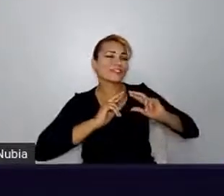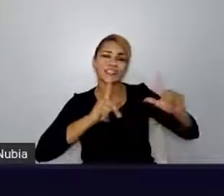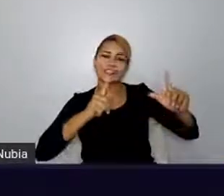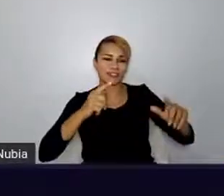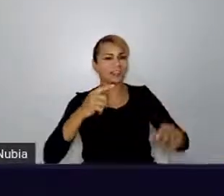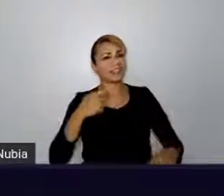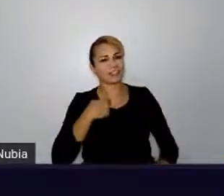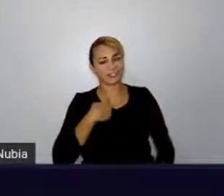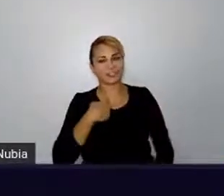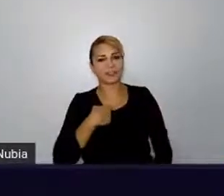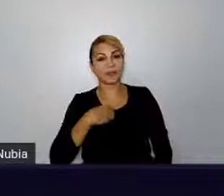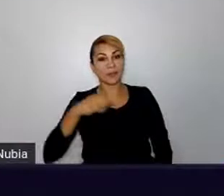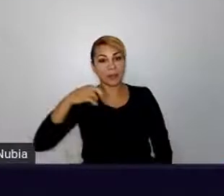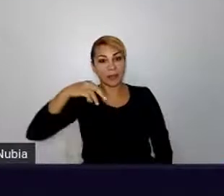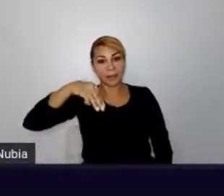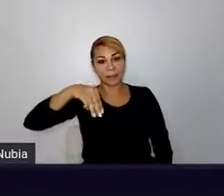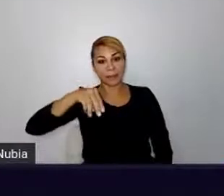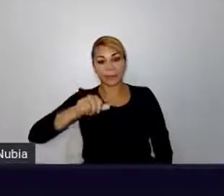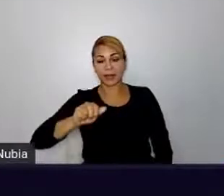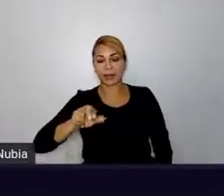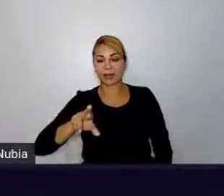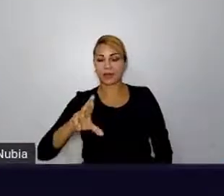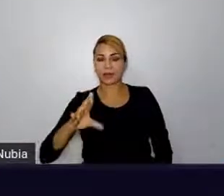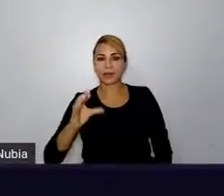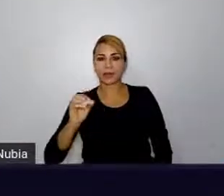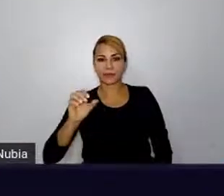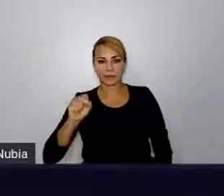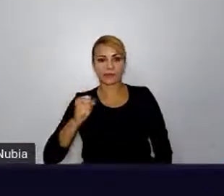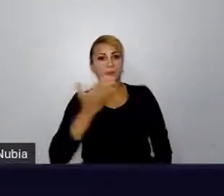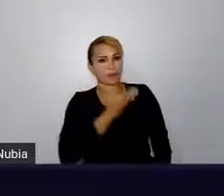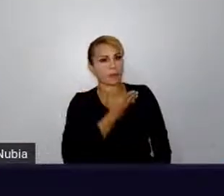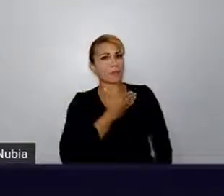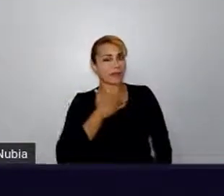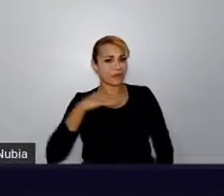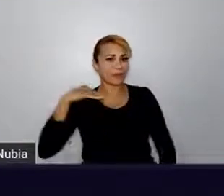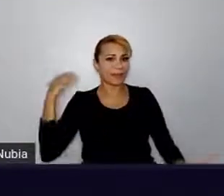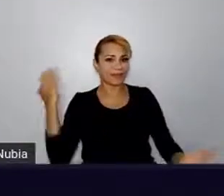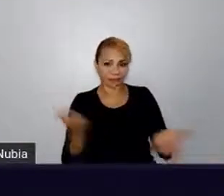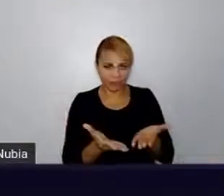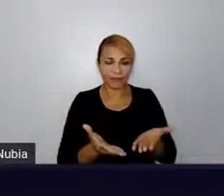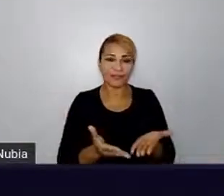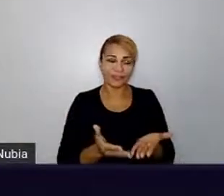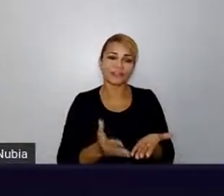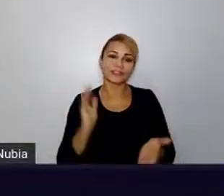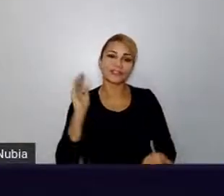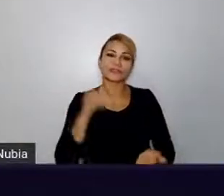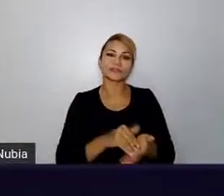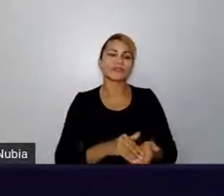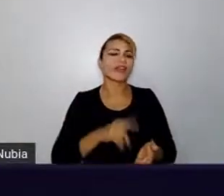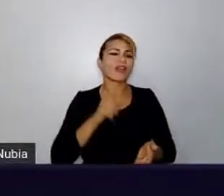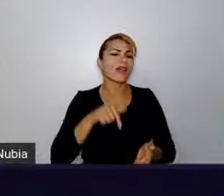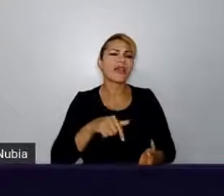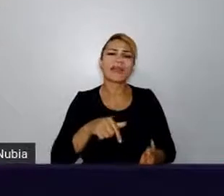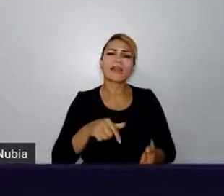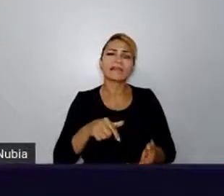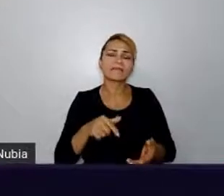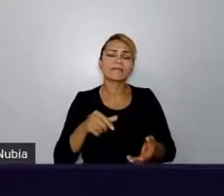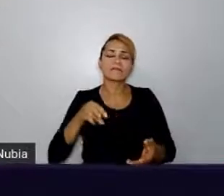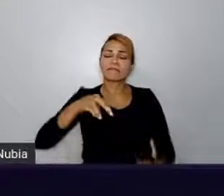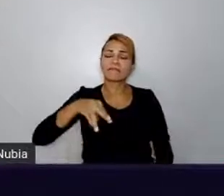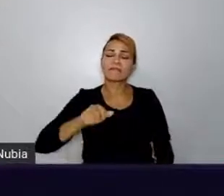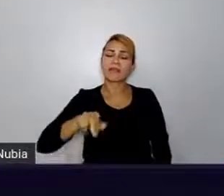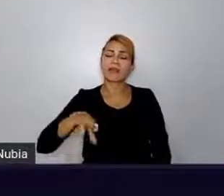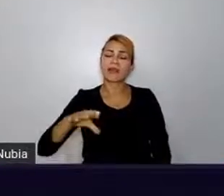E o Marcos, assim, ele era uma pessoa, ele é uma pessoa, na verdade, que sabe conversar com todo mundo, não importa quem seja a pessoa.